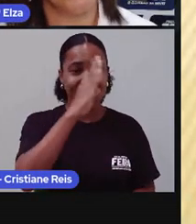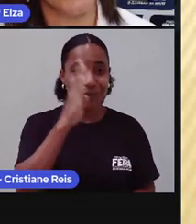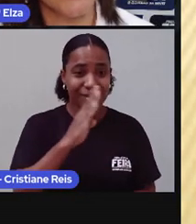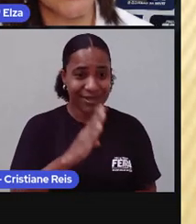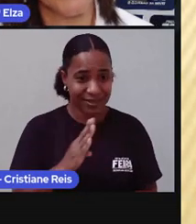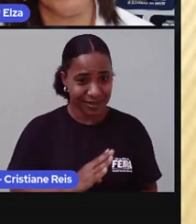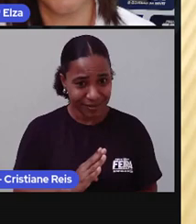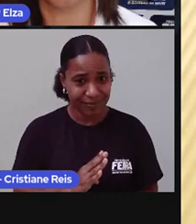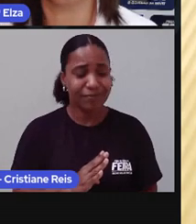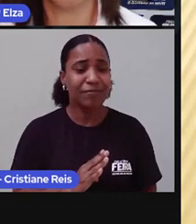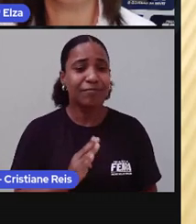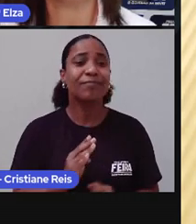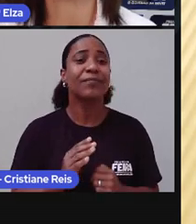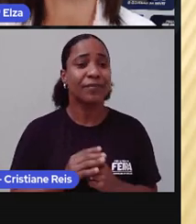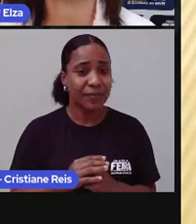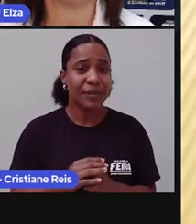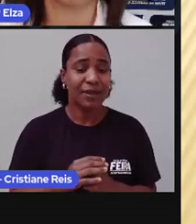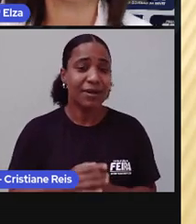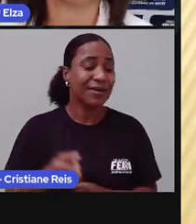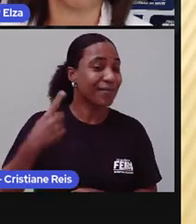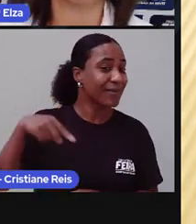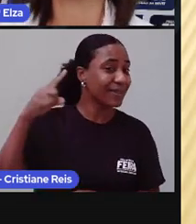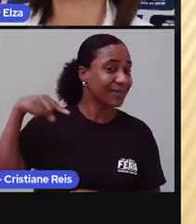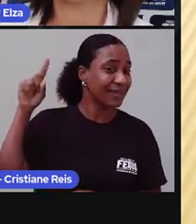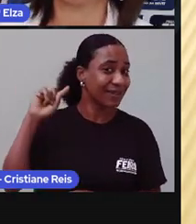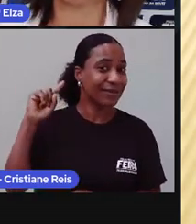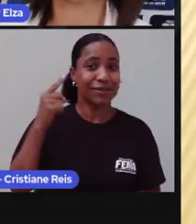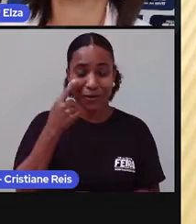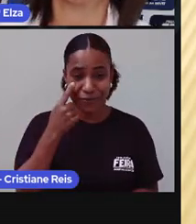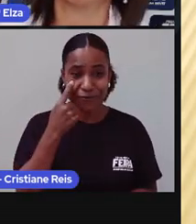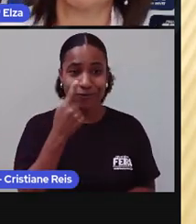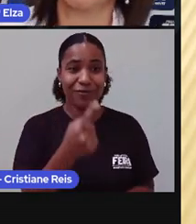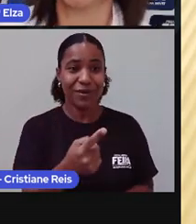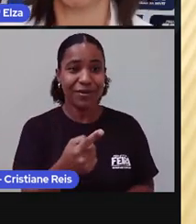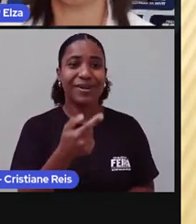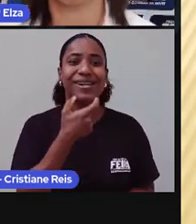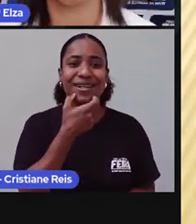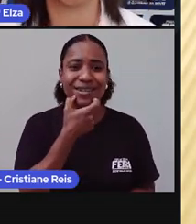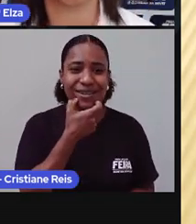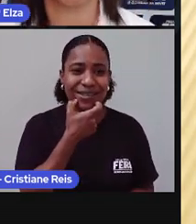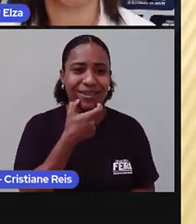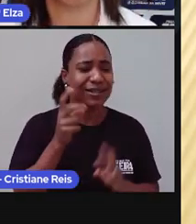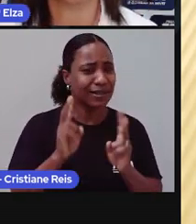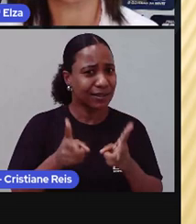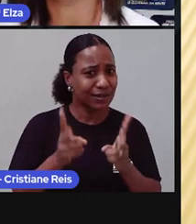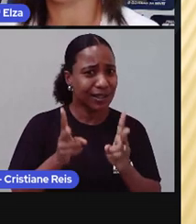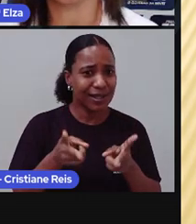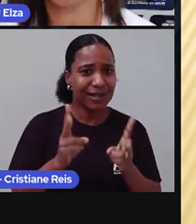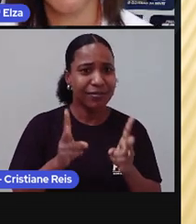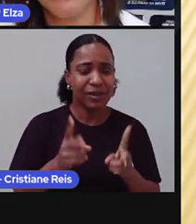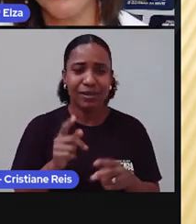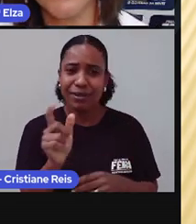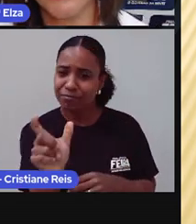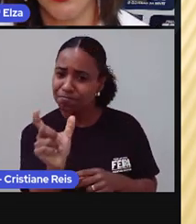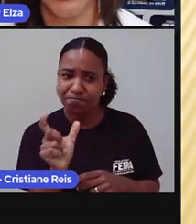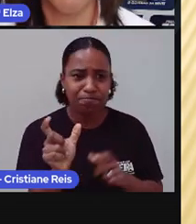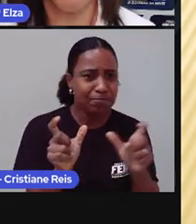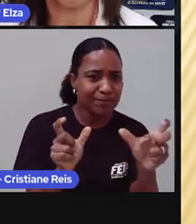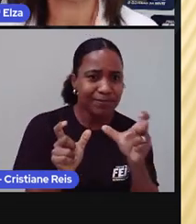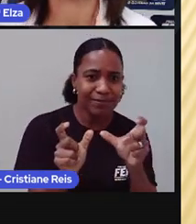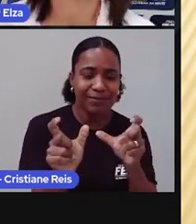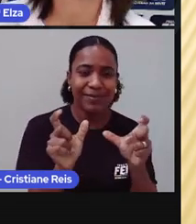anteriores, vimos o quanto falamos inglês cotidianamente. Sem percebermos.